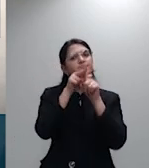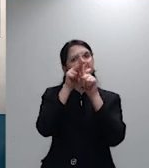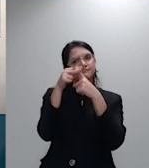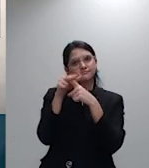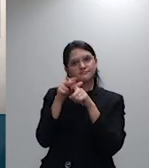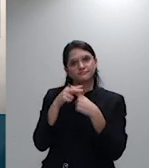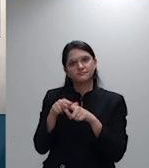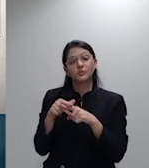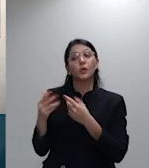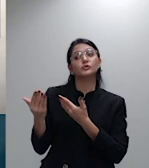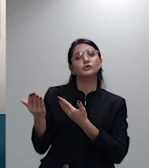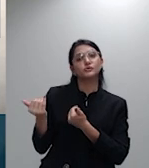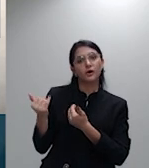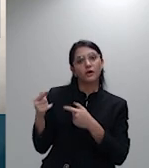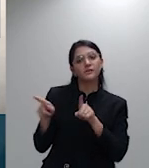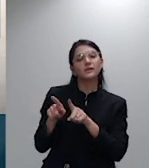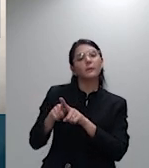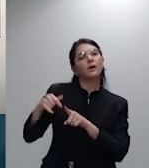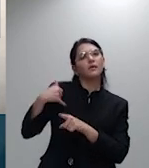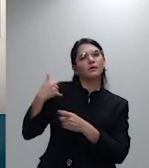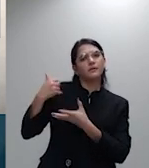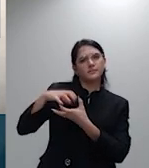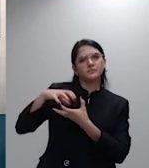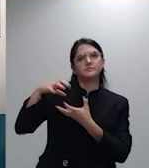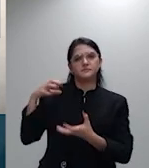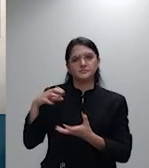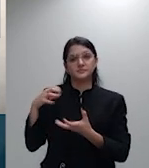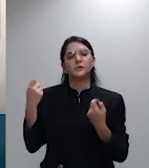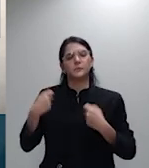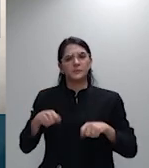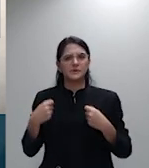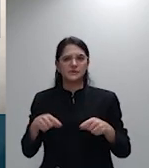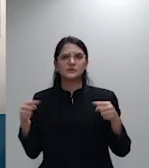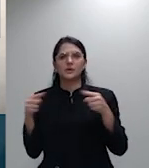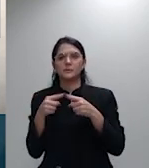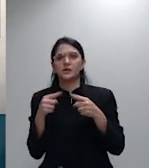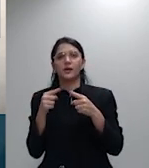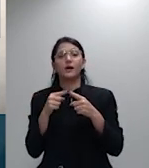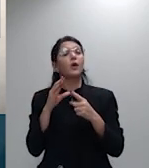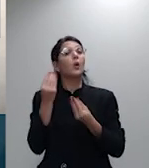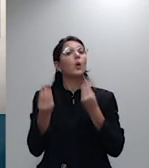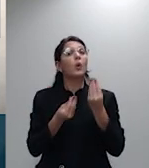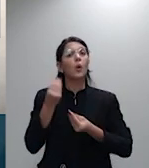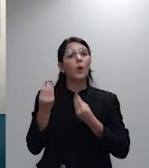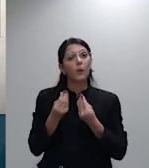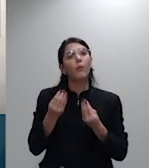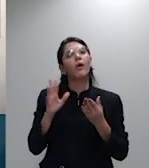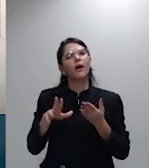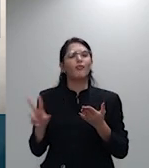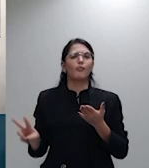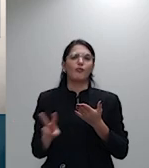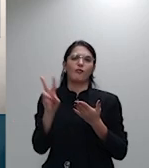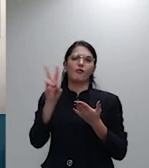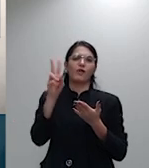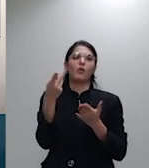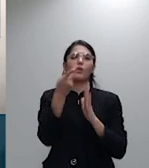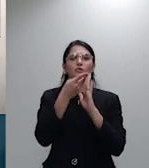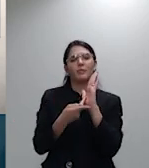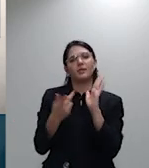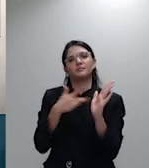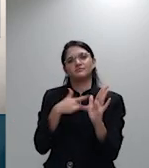porque isso se infere à solidariedade intergeracional que é um valor fundamental nos planos de saúde para o mutualismo do contrato